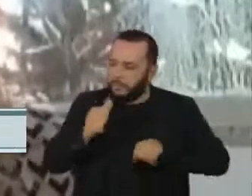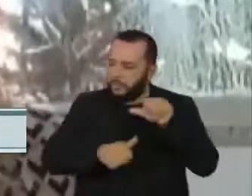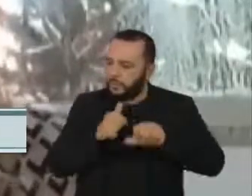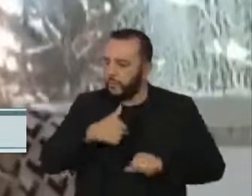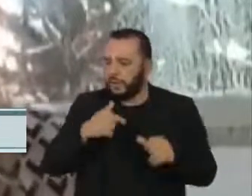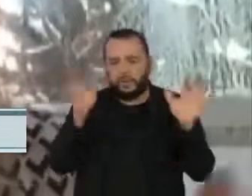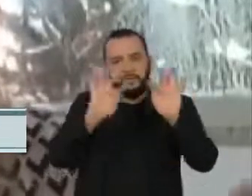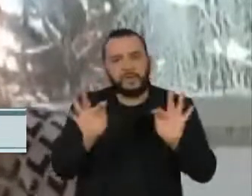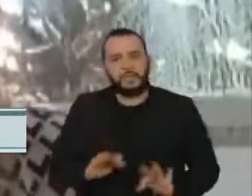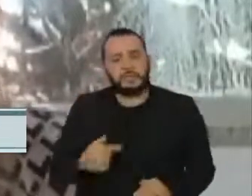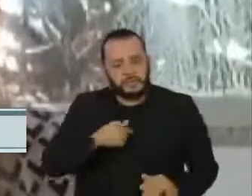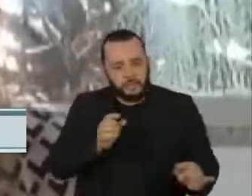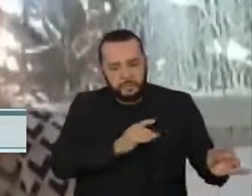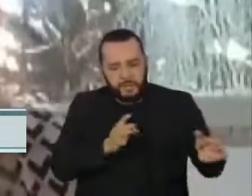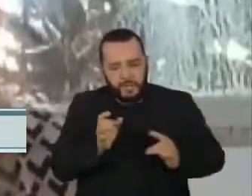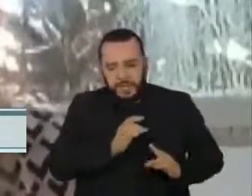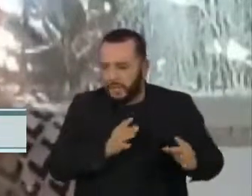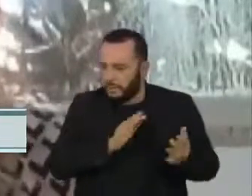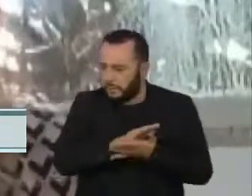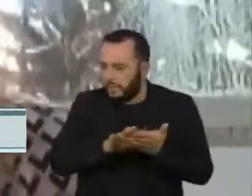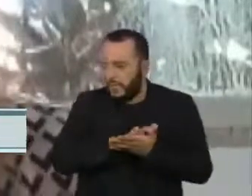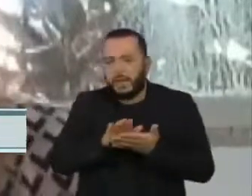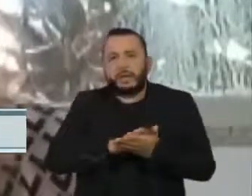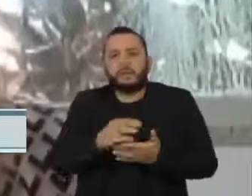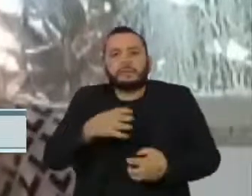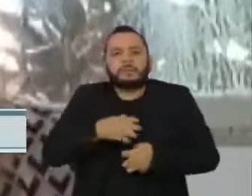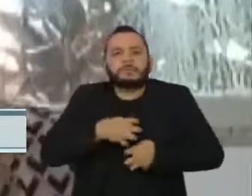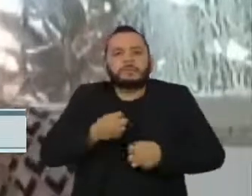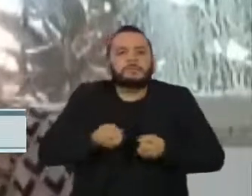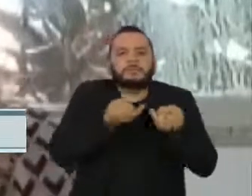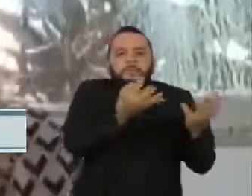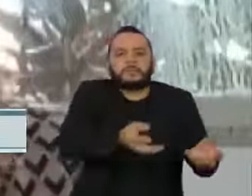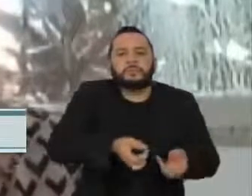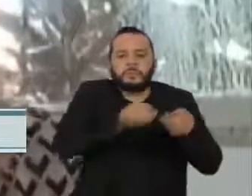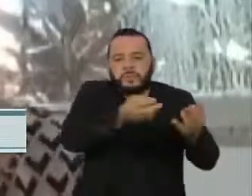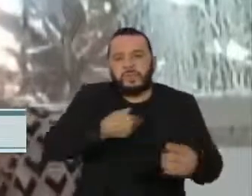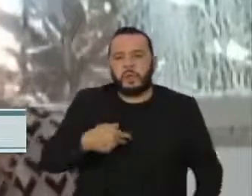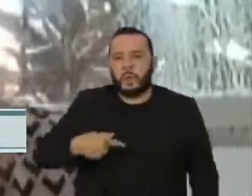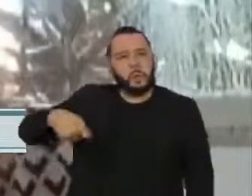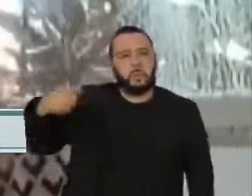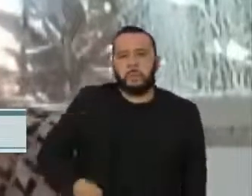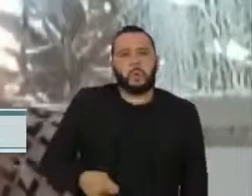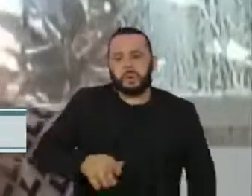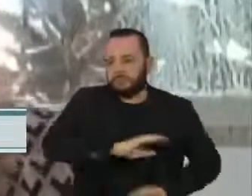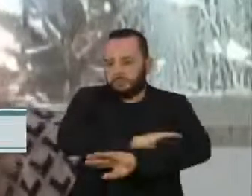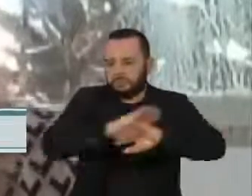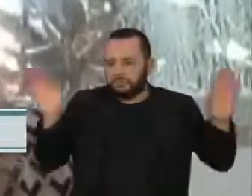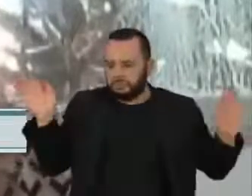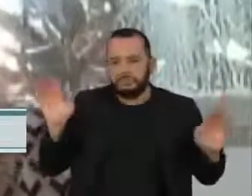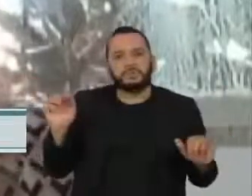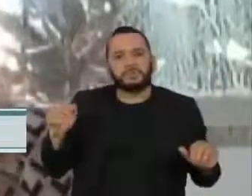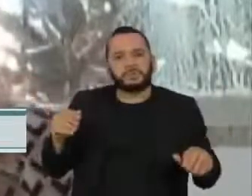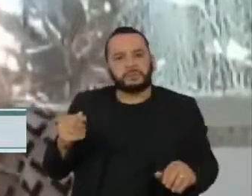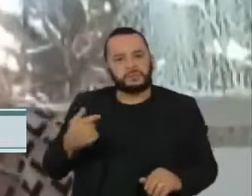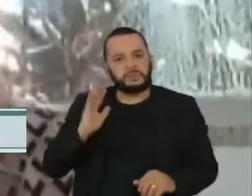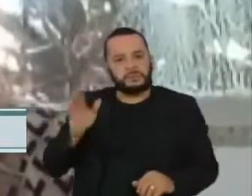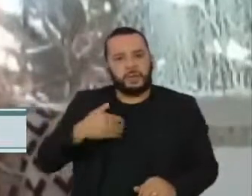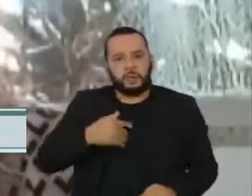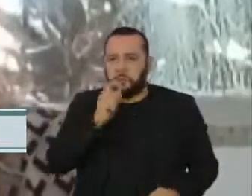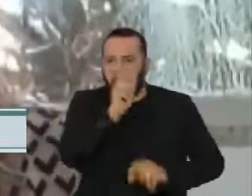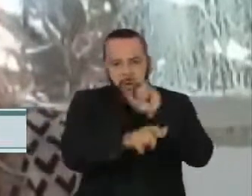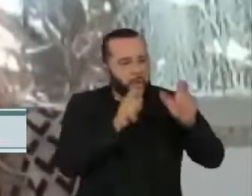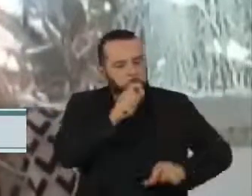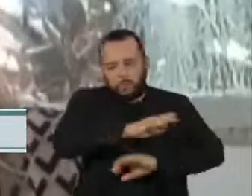medo de demonstrar meus sentimentos e não ter que ser aquele cara rude, que é o machão, que vai falar grosso em casa.